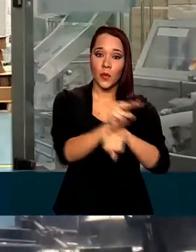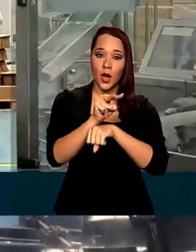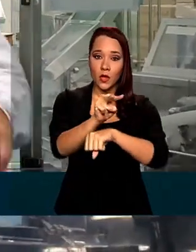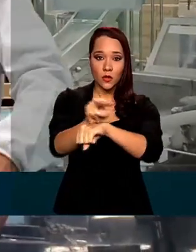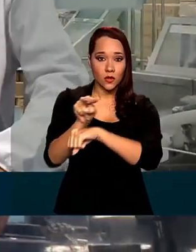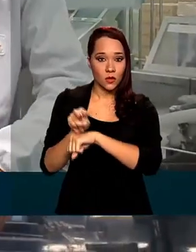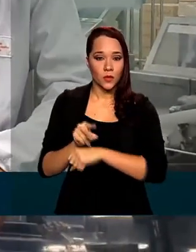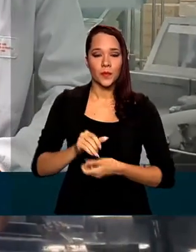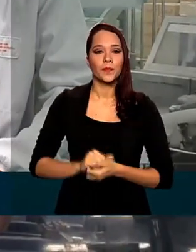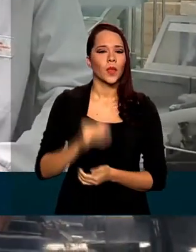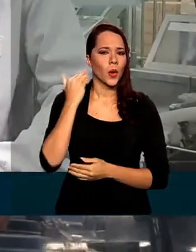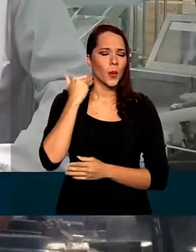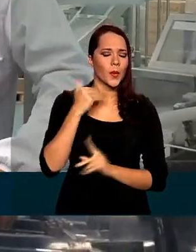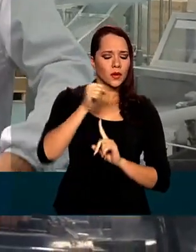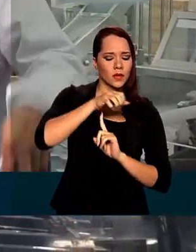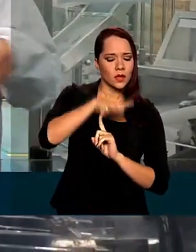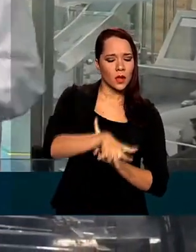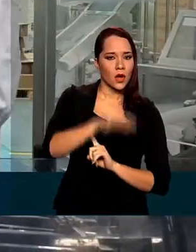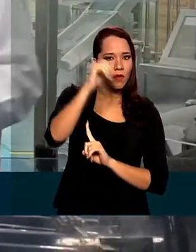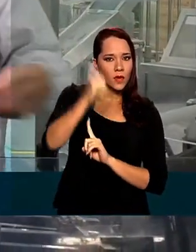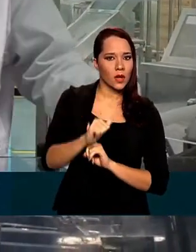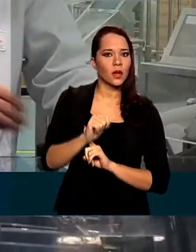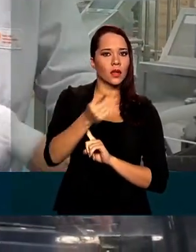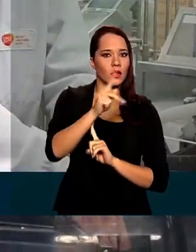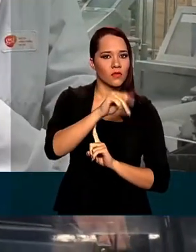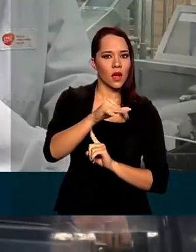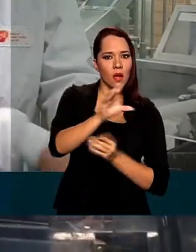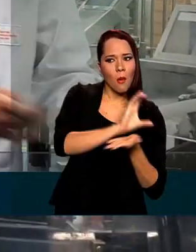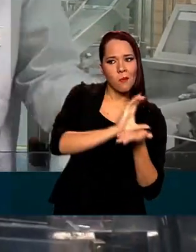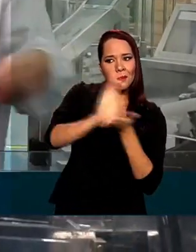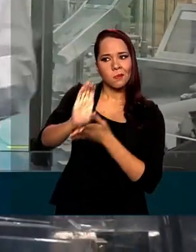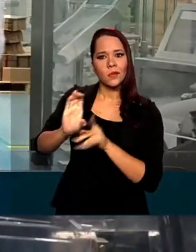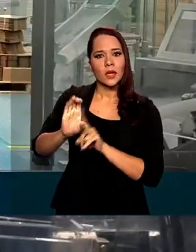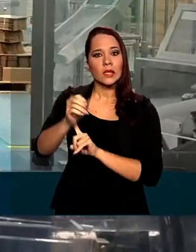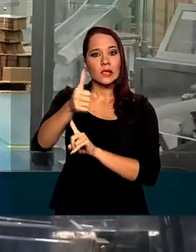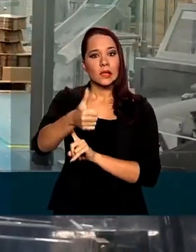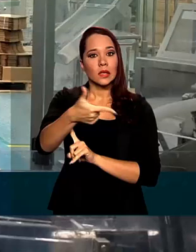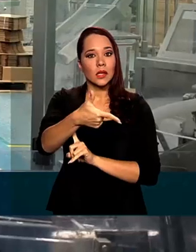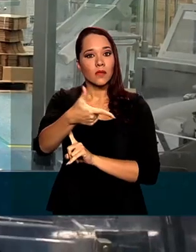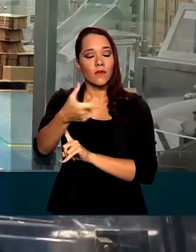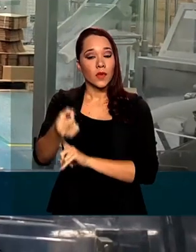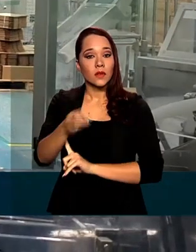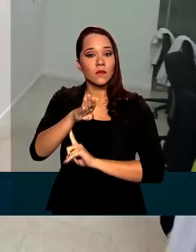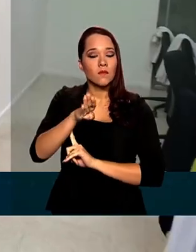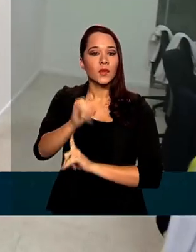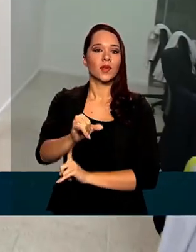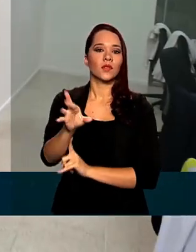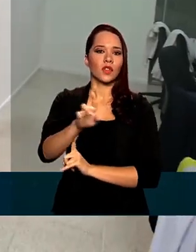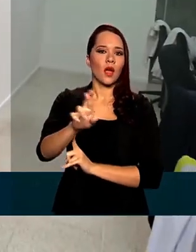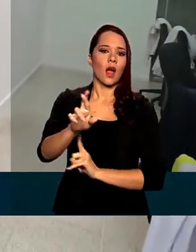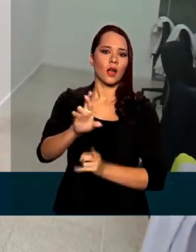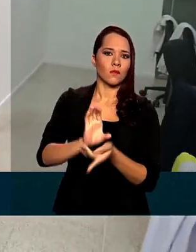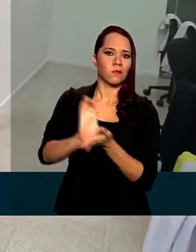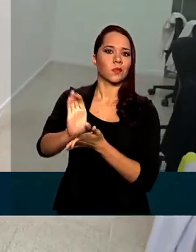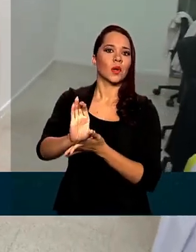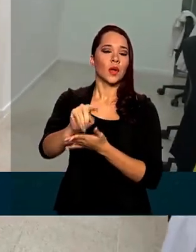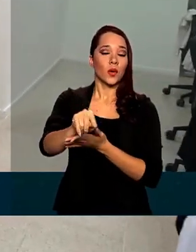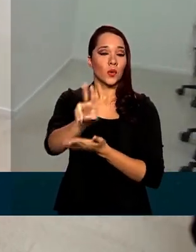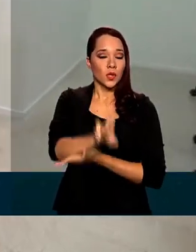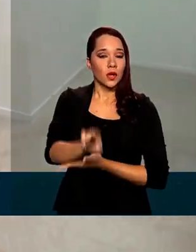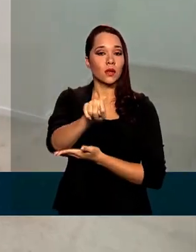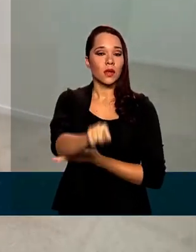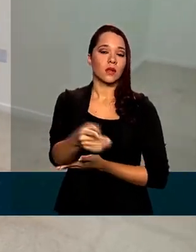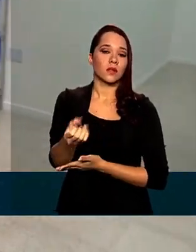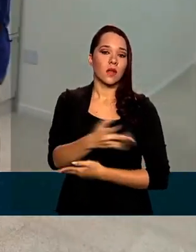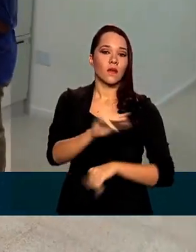O Banco Central avalia que serão injetados 120 bilhões de reais no mercado por meio dessas novas